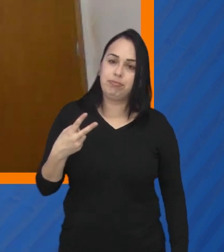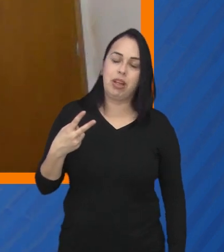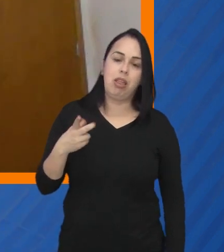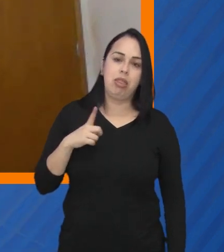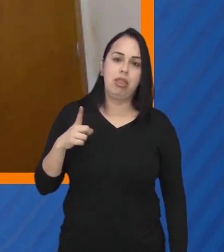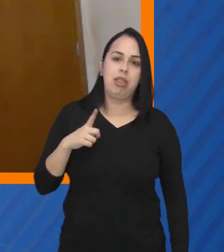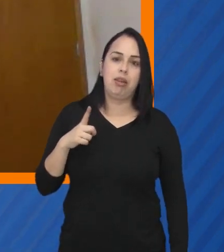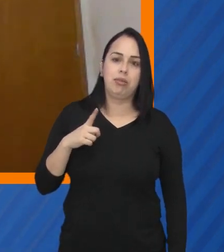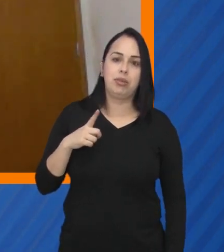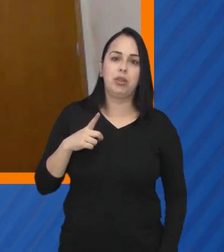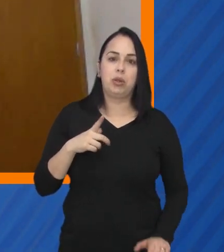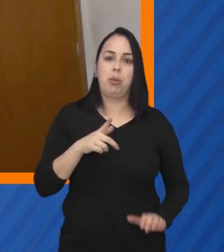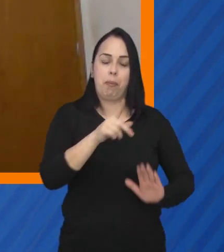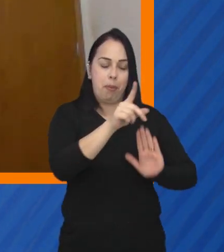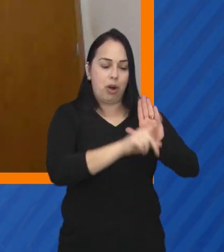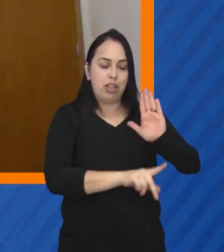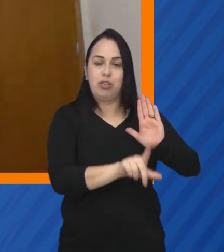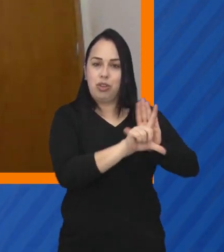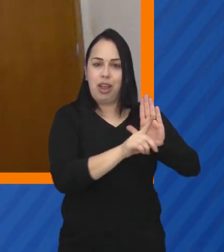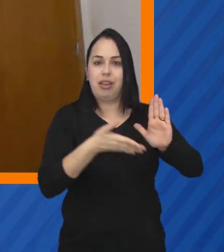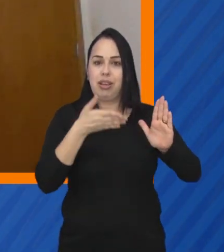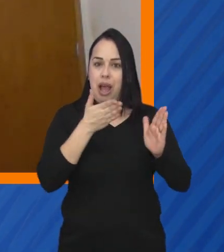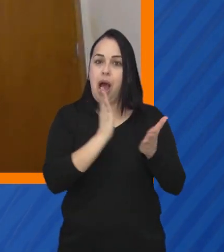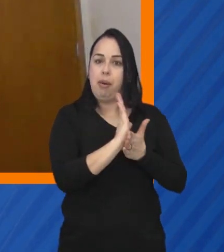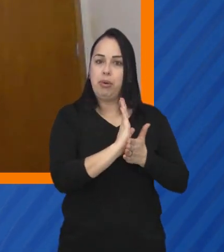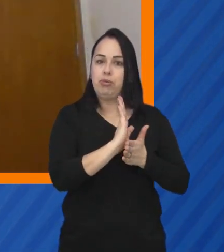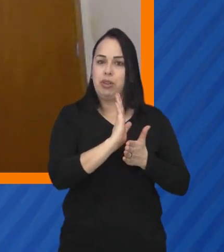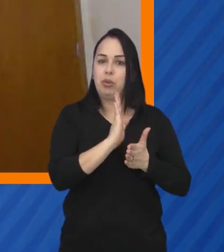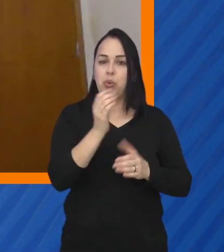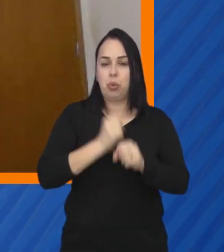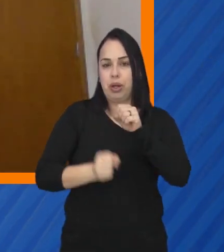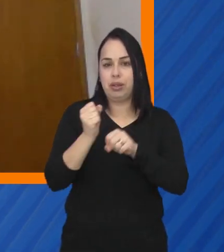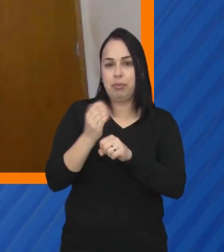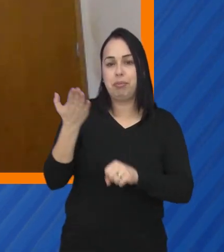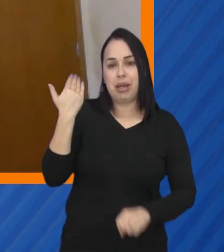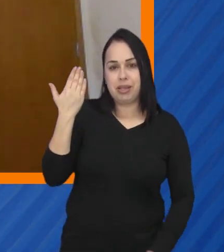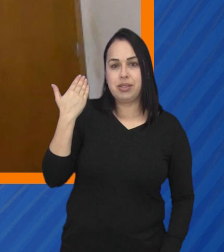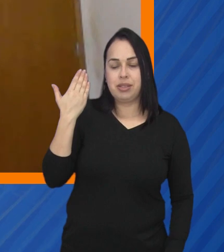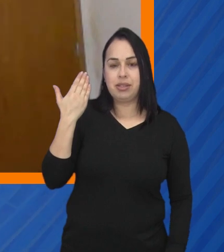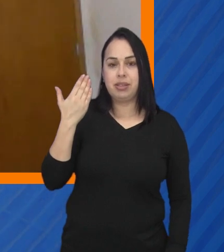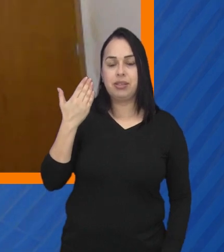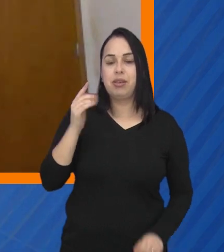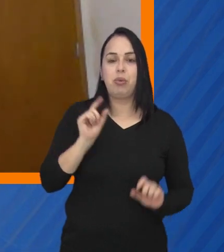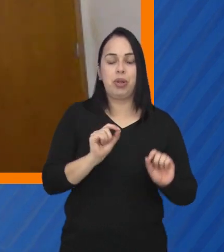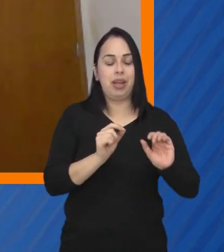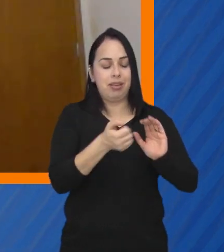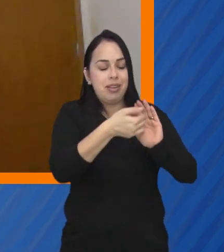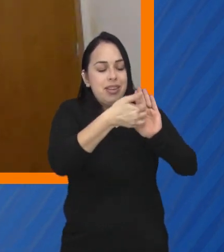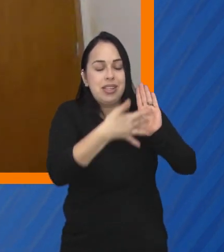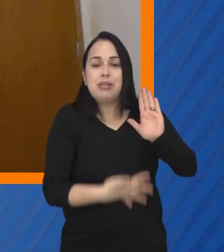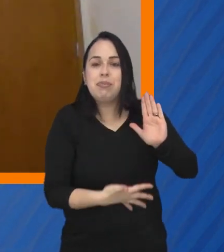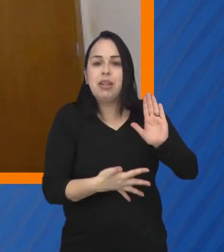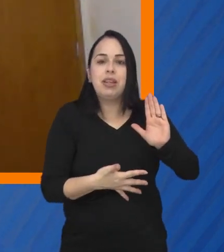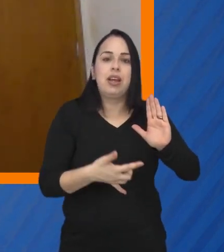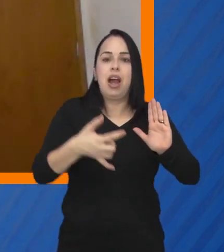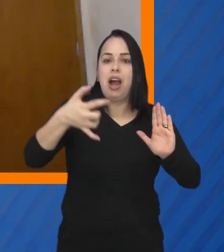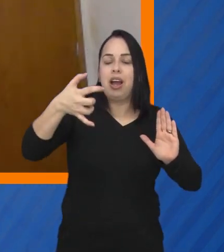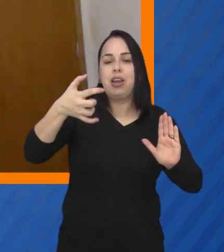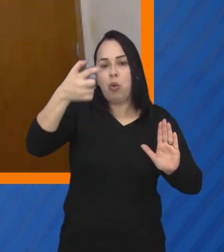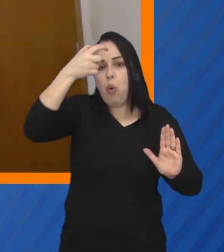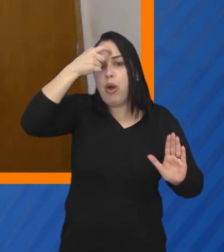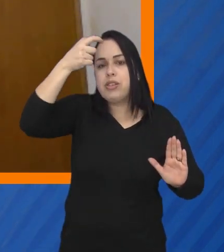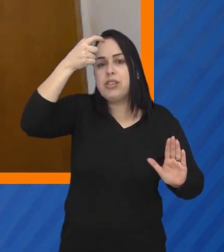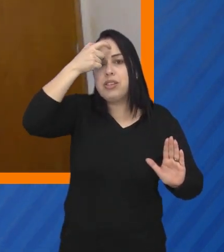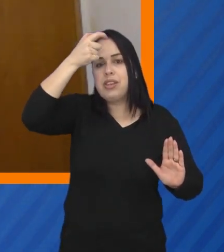a aprovação de uma lei que comemora a conscientização da prevenção das doenças